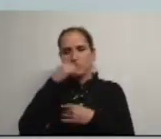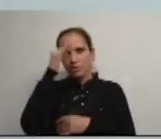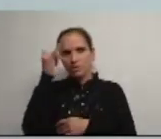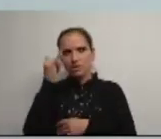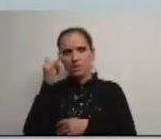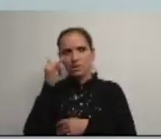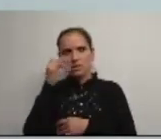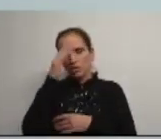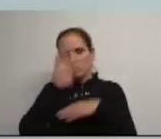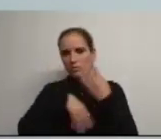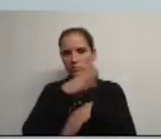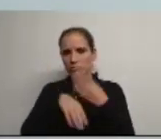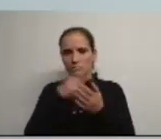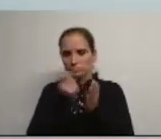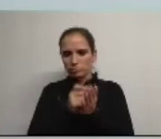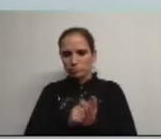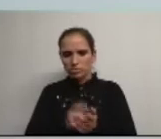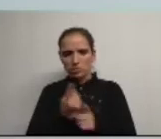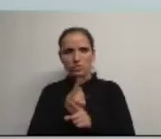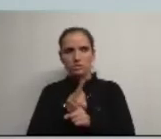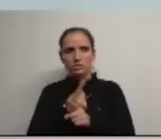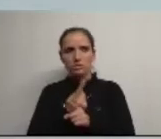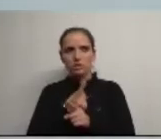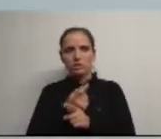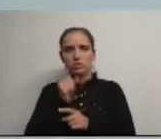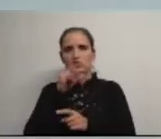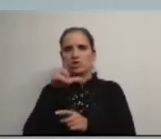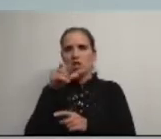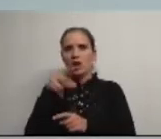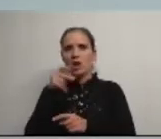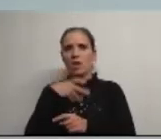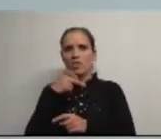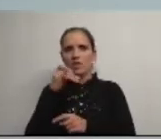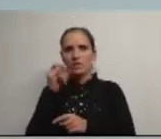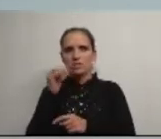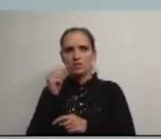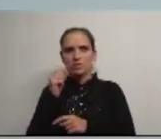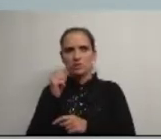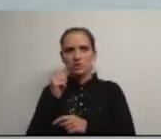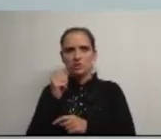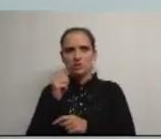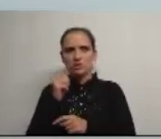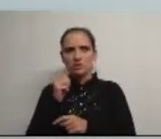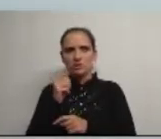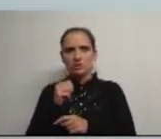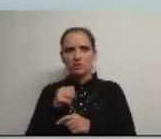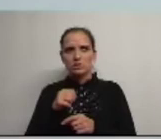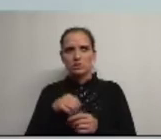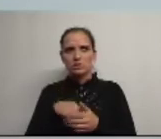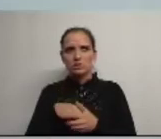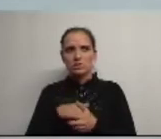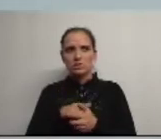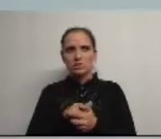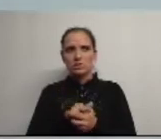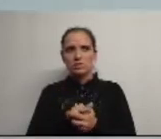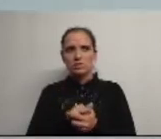extremamente confuso tomei umas notas ao ver o doutor Gil Nadal ir contra a escola pública e o doutor